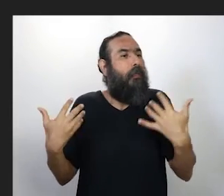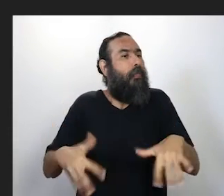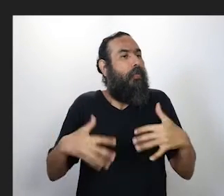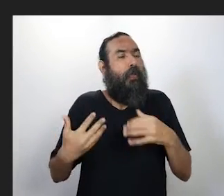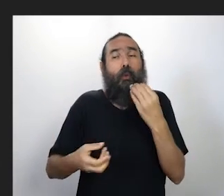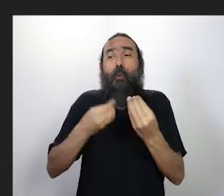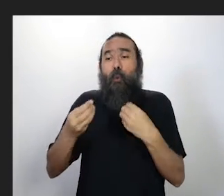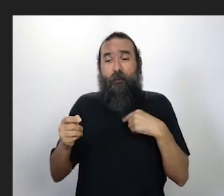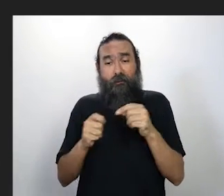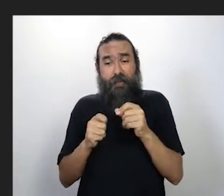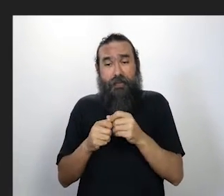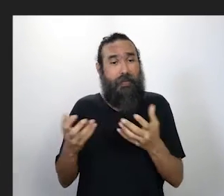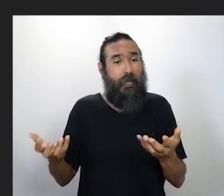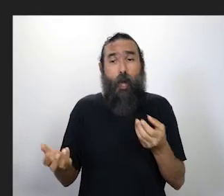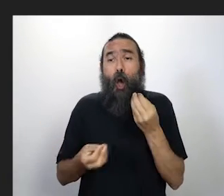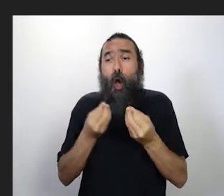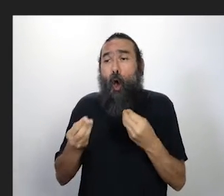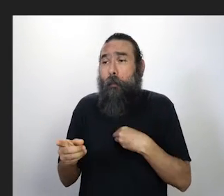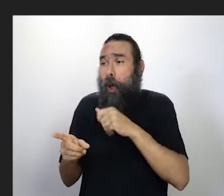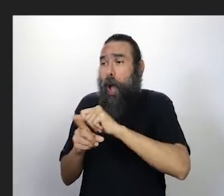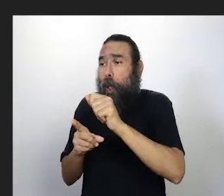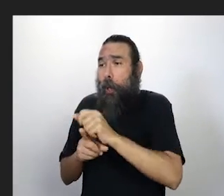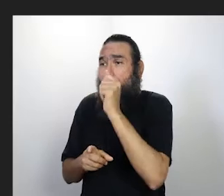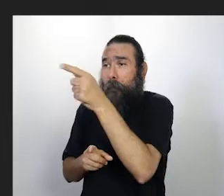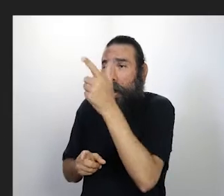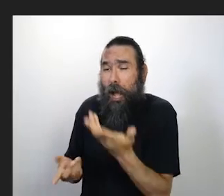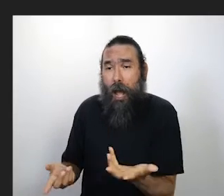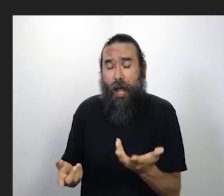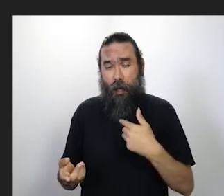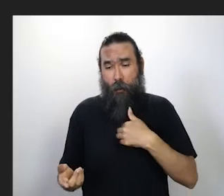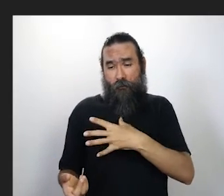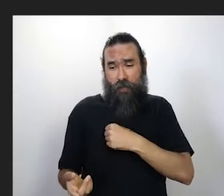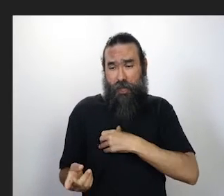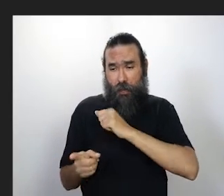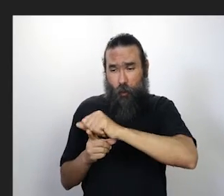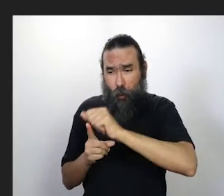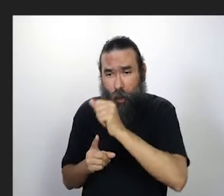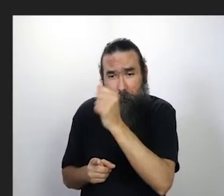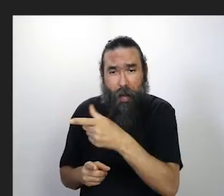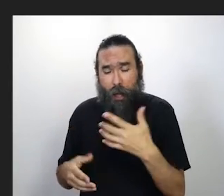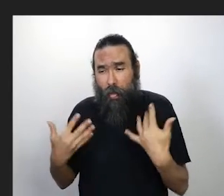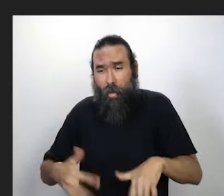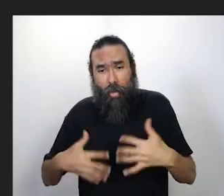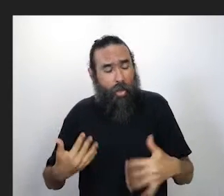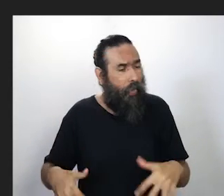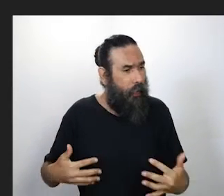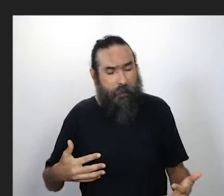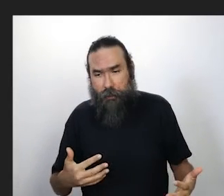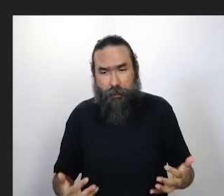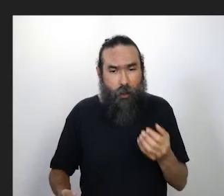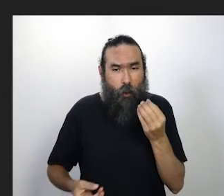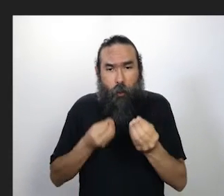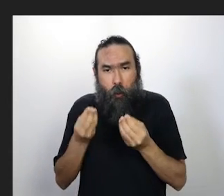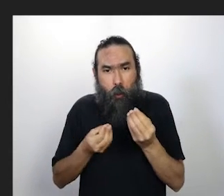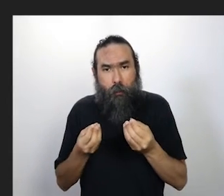o que que eu vou fazer, como é que eu vou pagar meu aluguel, a escola do meu filho, o que que eu, enfim, aquele desespero, aos poucos,